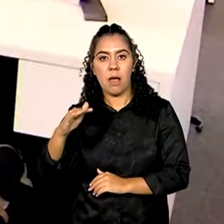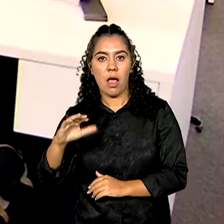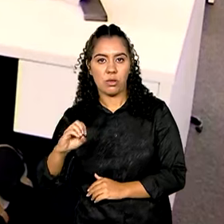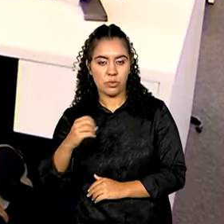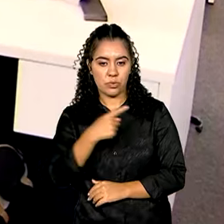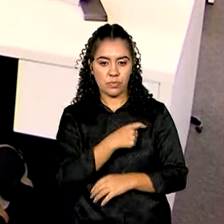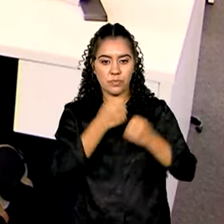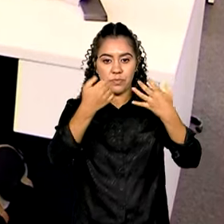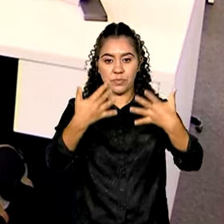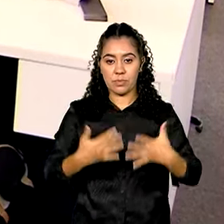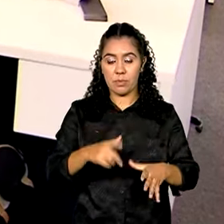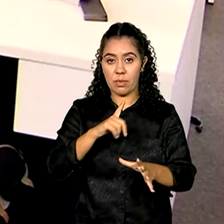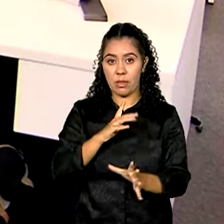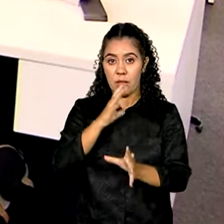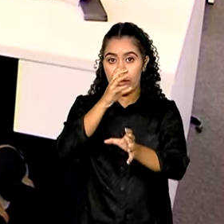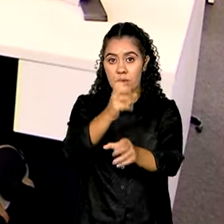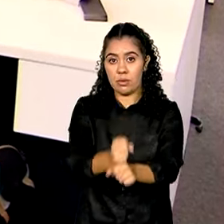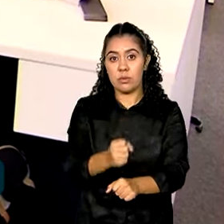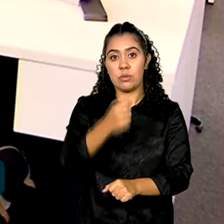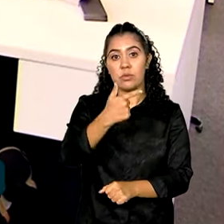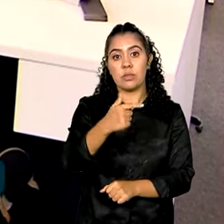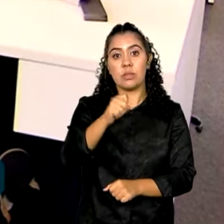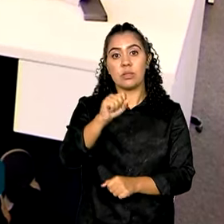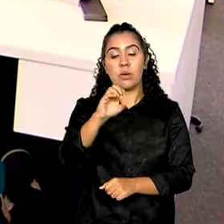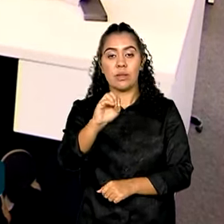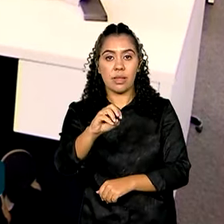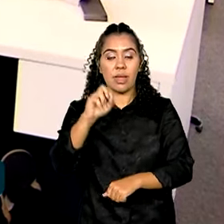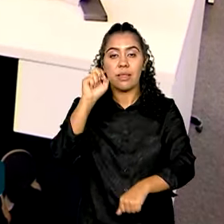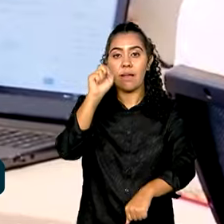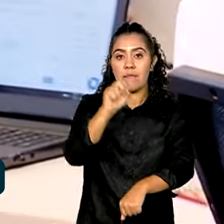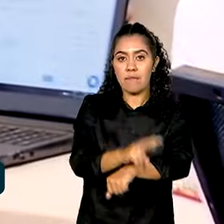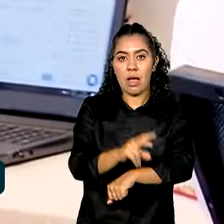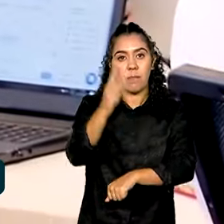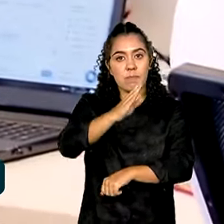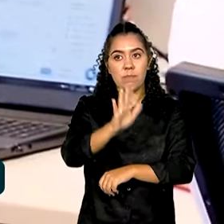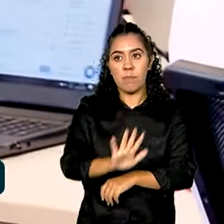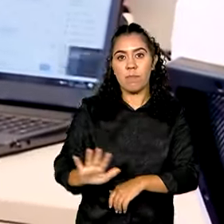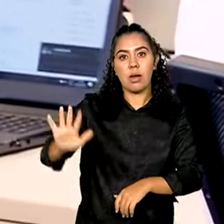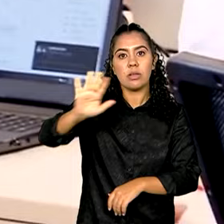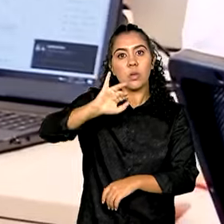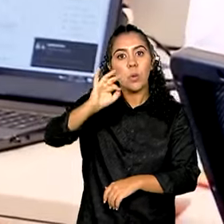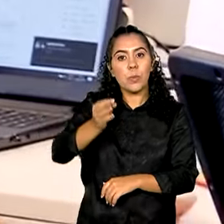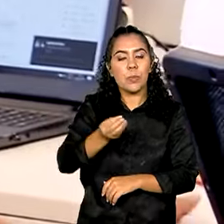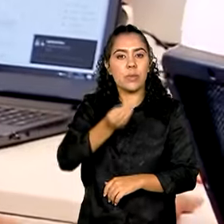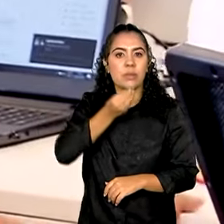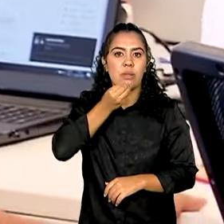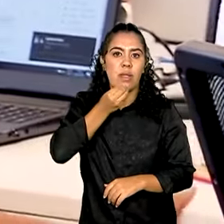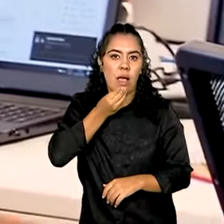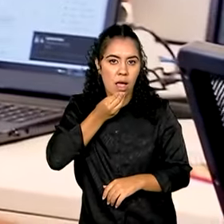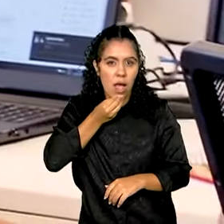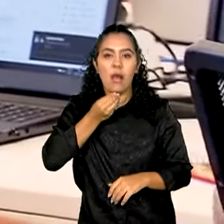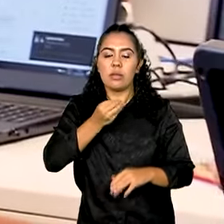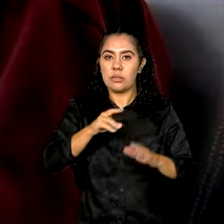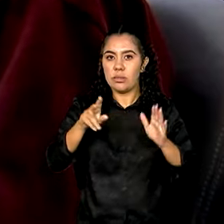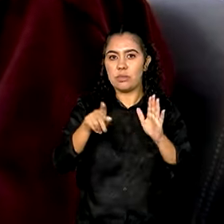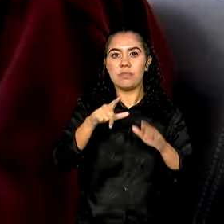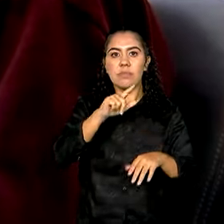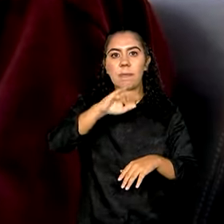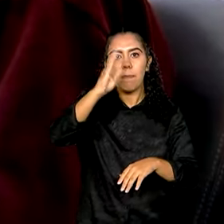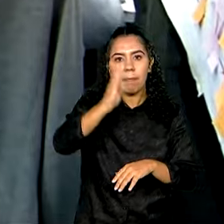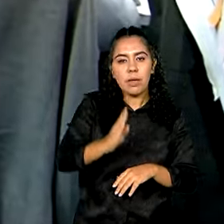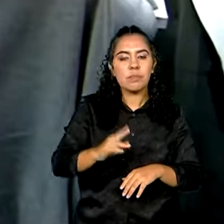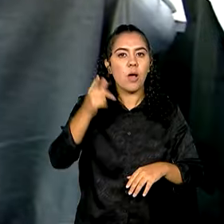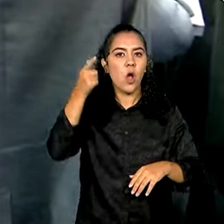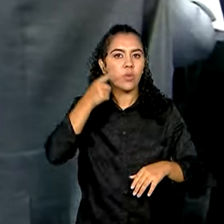São 280 vagas para todo o país. Oportunidades para as startups brasileiras se